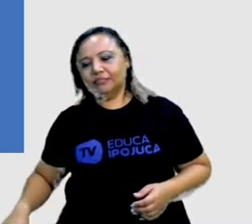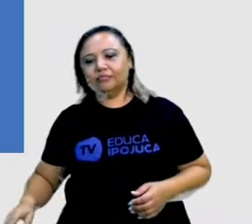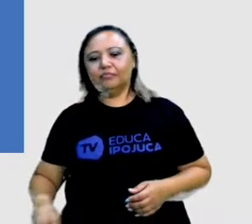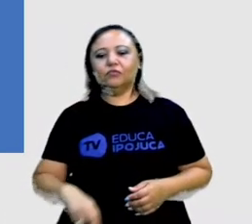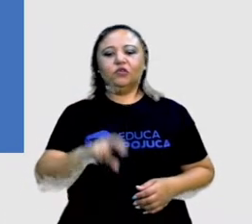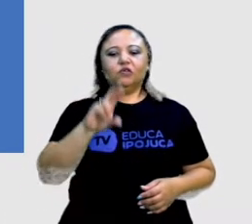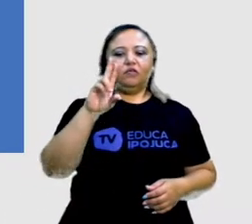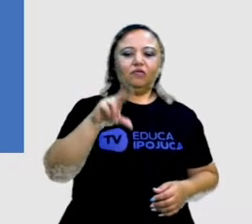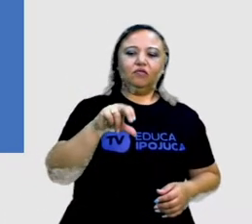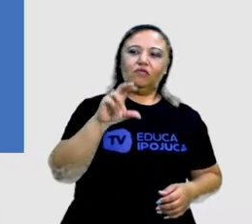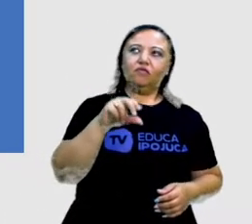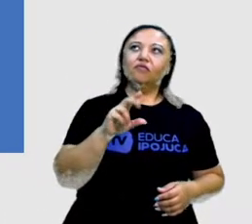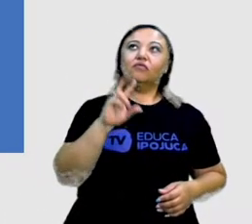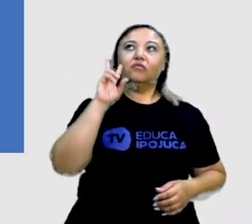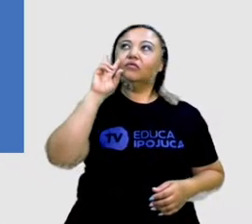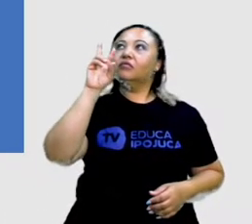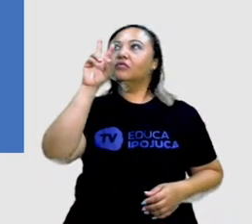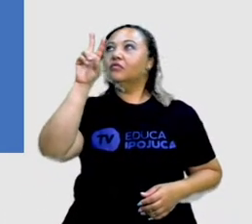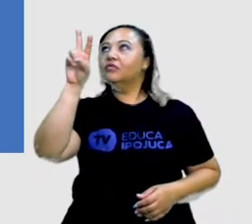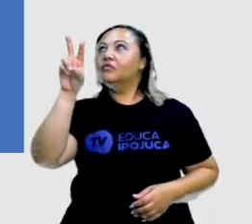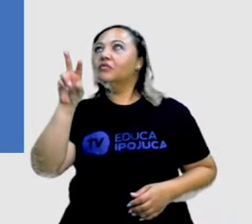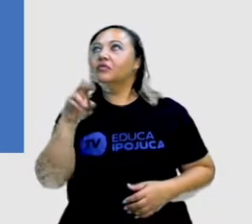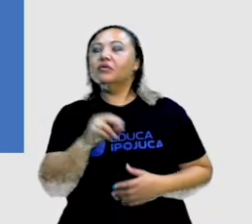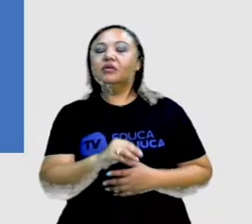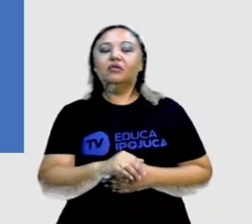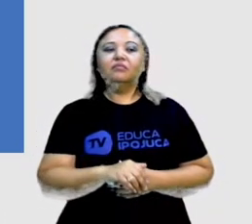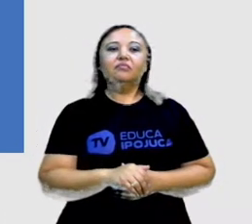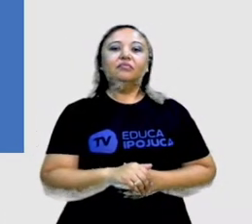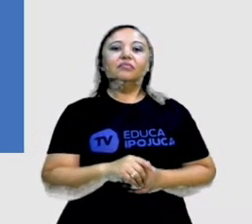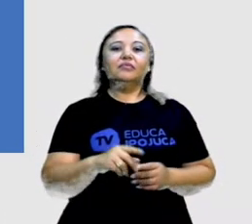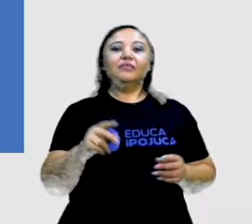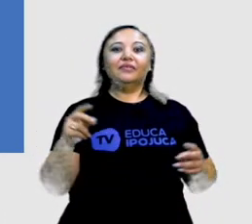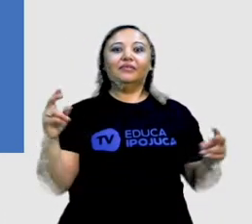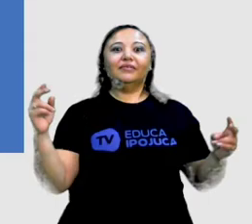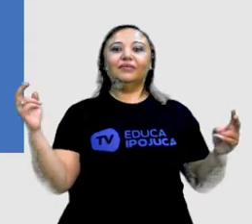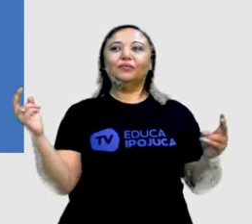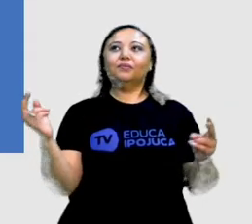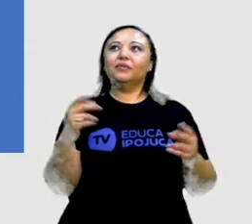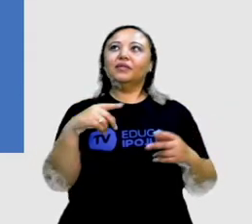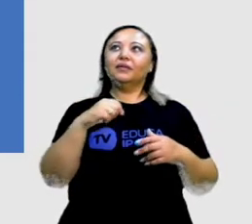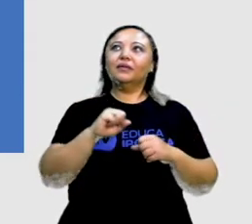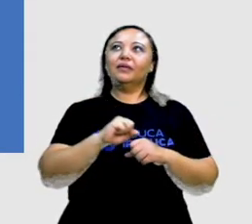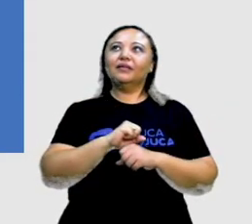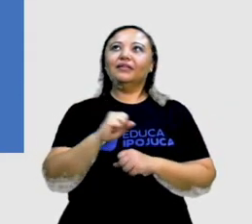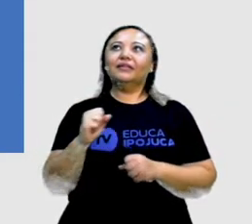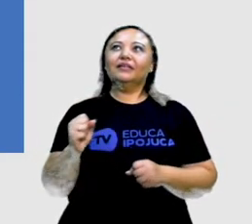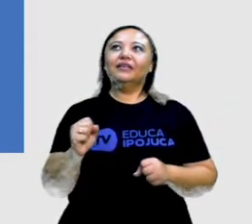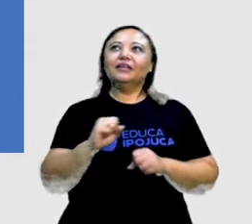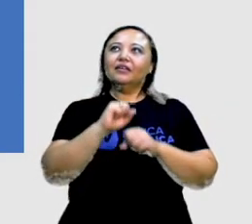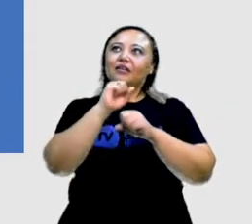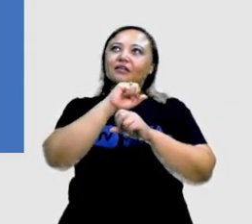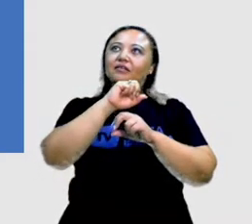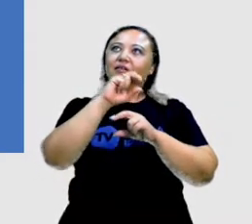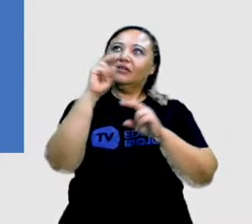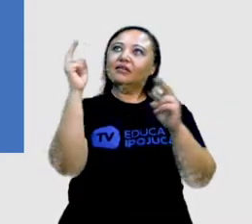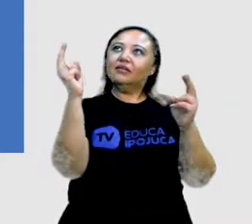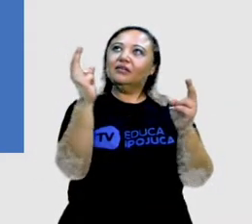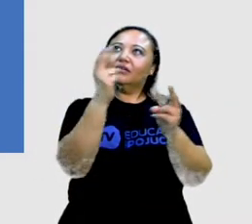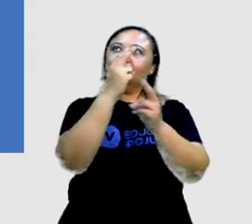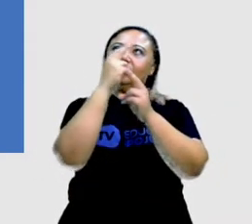olhava para as nuvens. De repente, uma brisa o animou e ele disse, Olha o